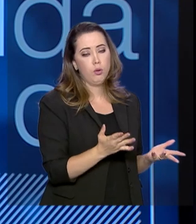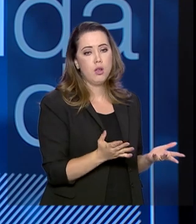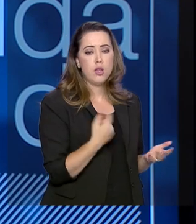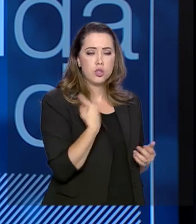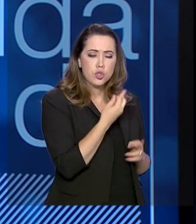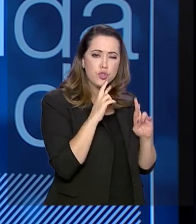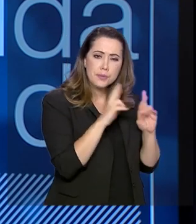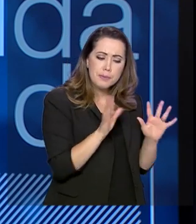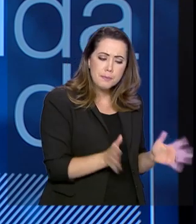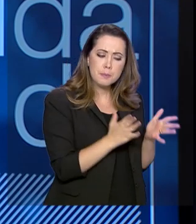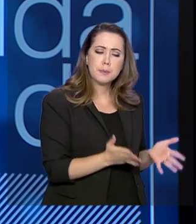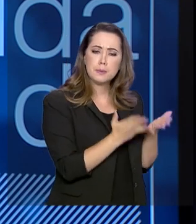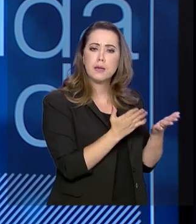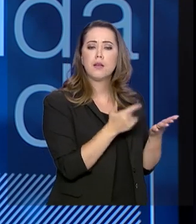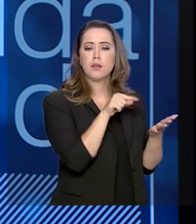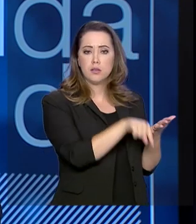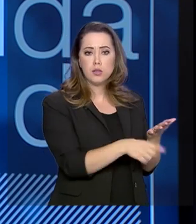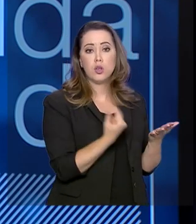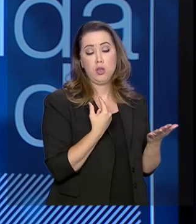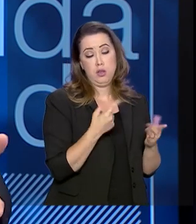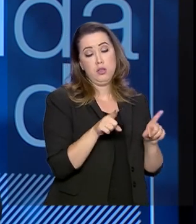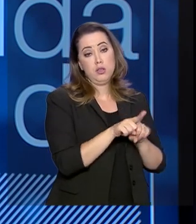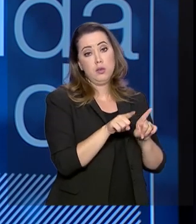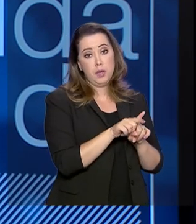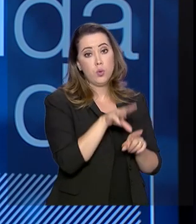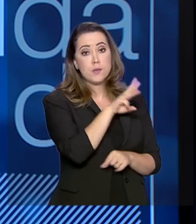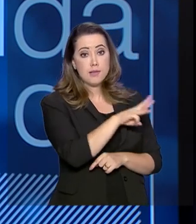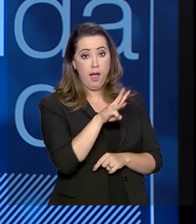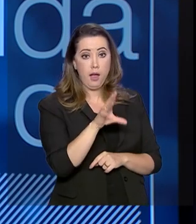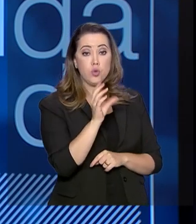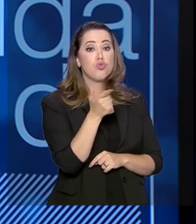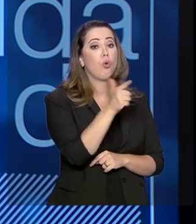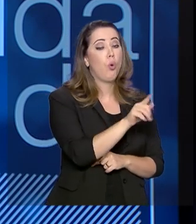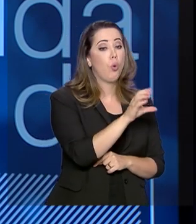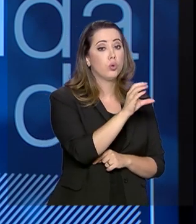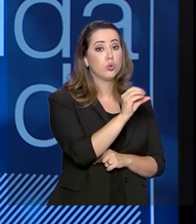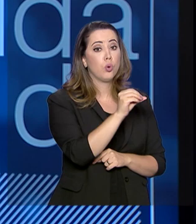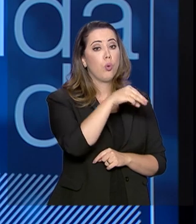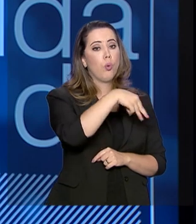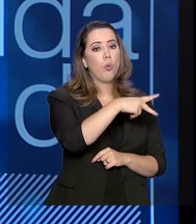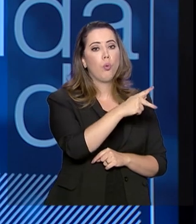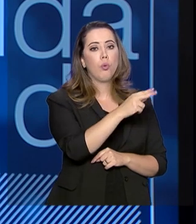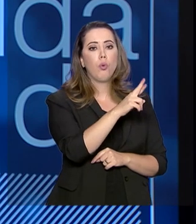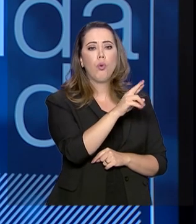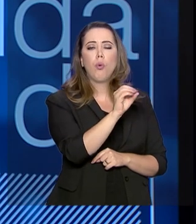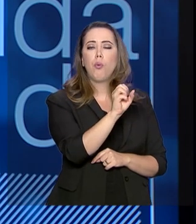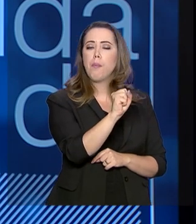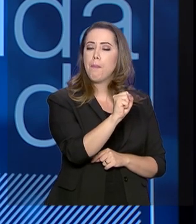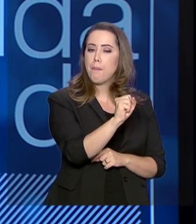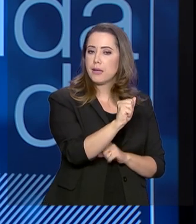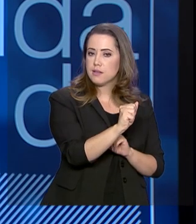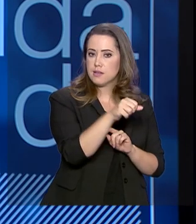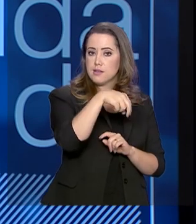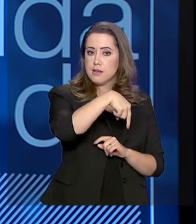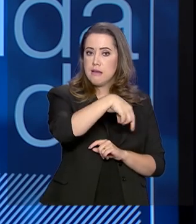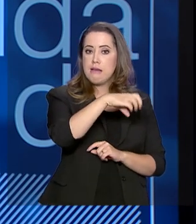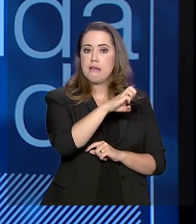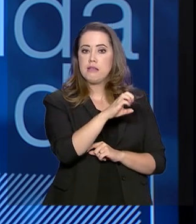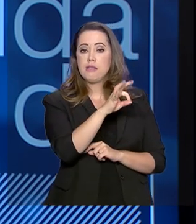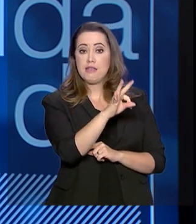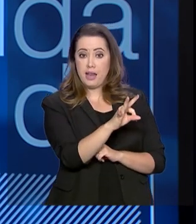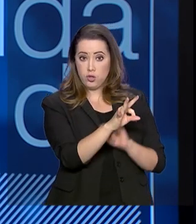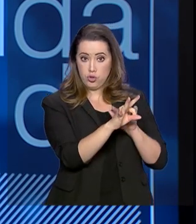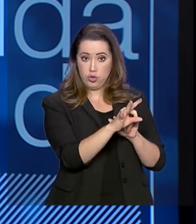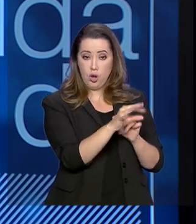plataforma tecnológica, o Comprasnet, que é usado por todos os órgãos da administração pública federal e já é usado hoje por